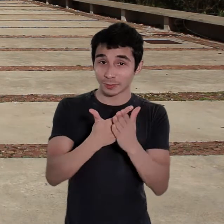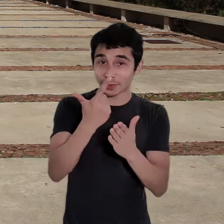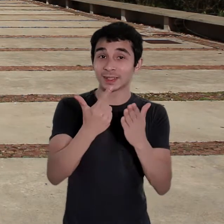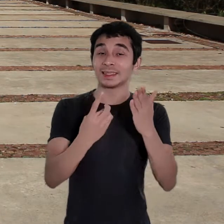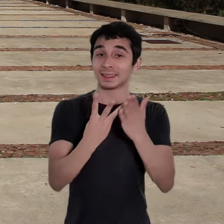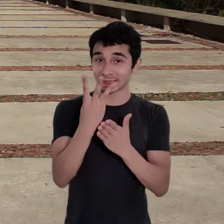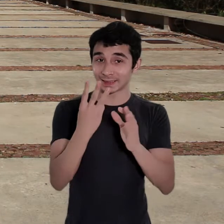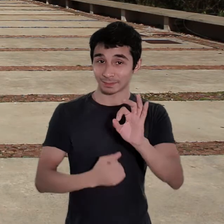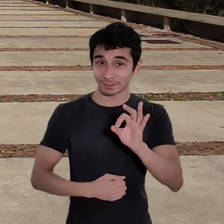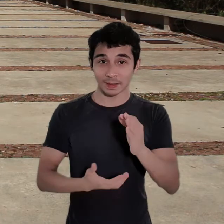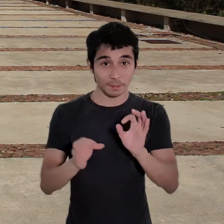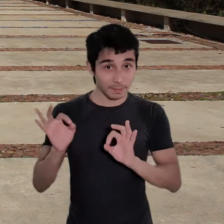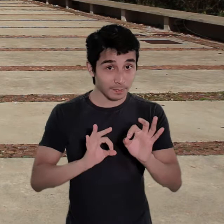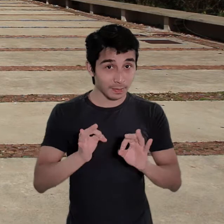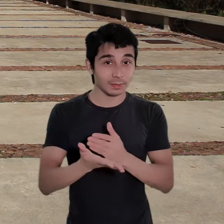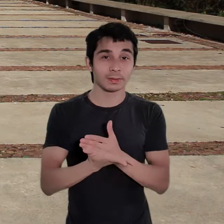Preparados? Pode começar!